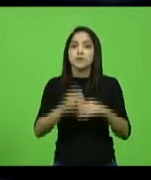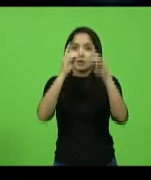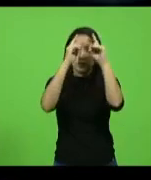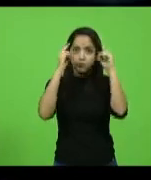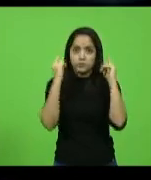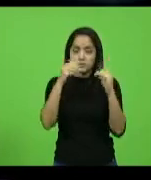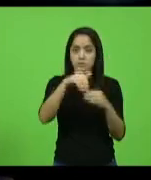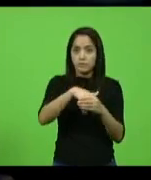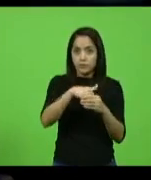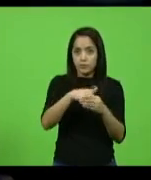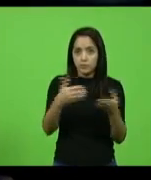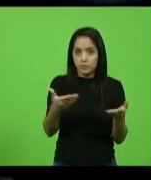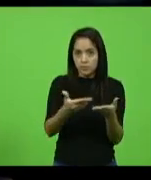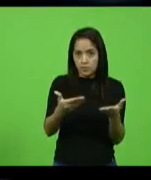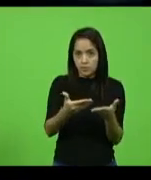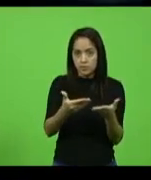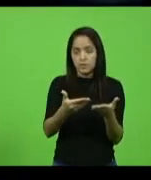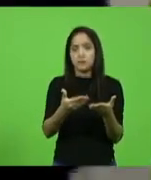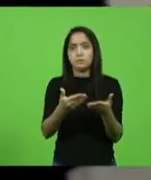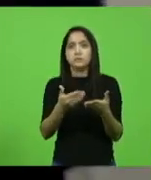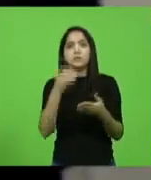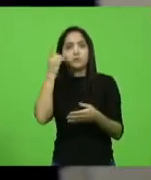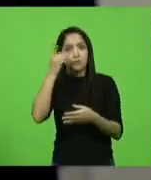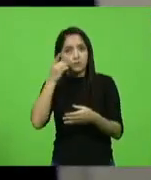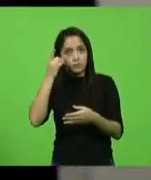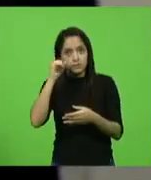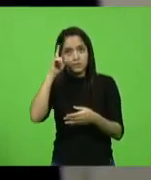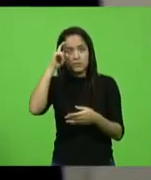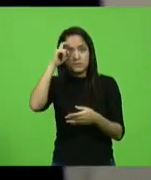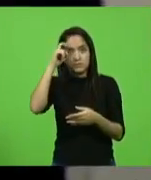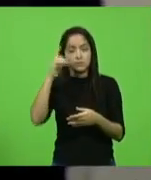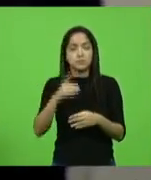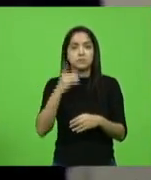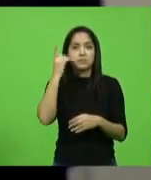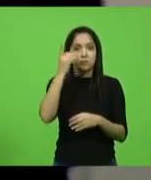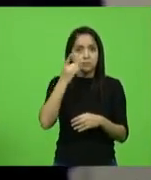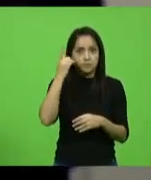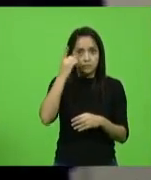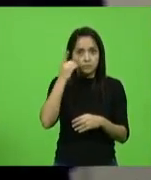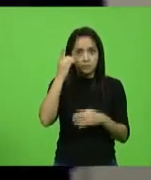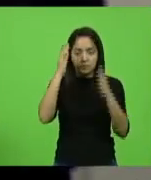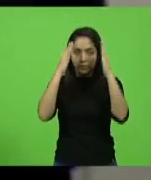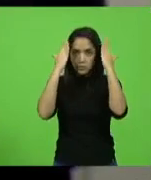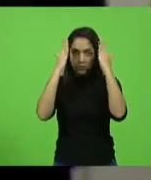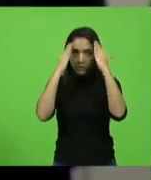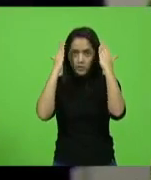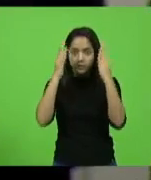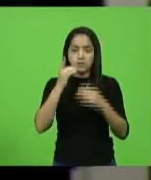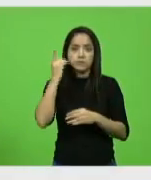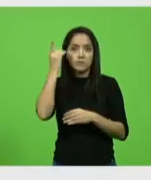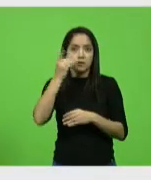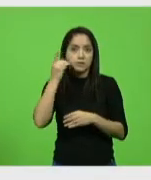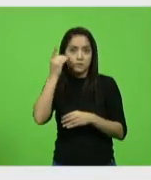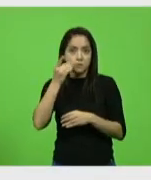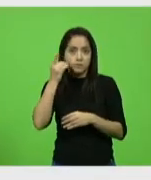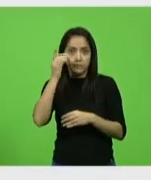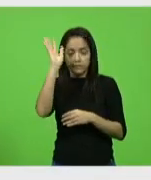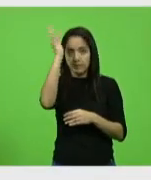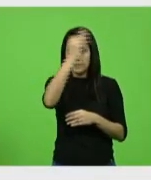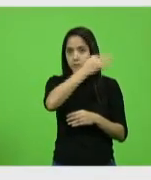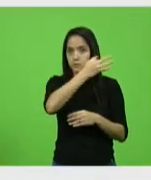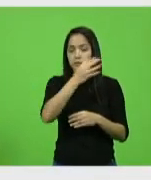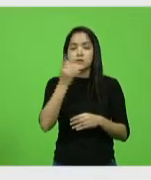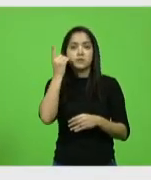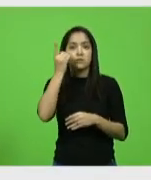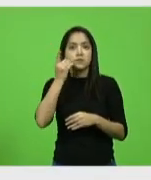Sareta vota no deputado Marcos Vieira, no deputado José Milton Schaefer, no deputado Fabiano da Luz,